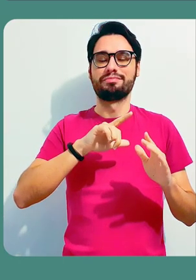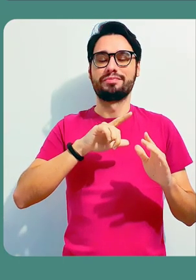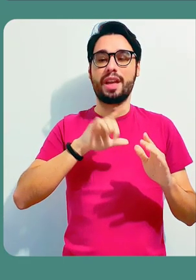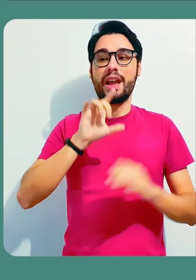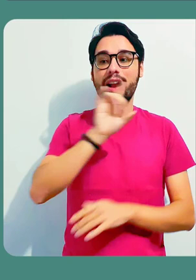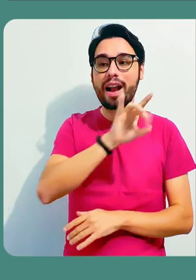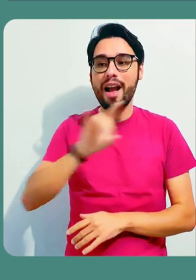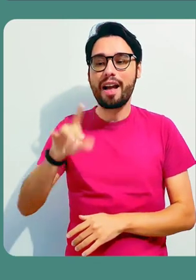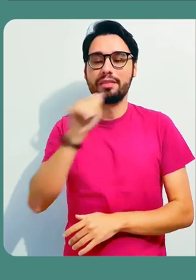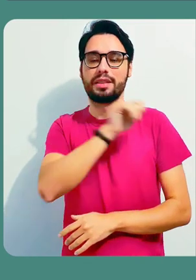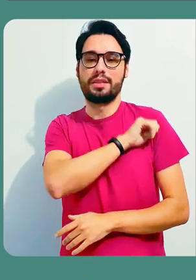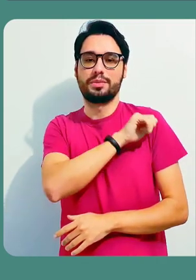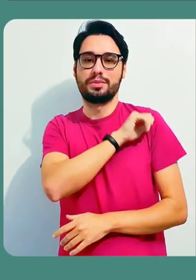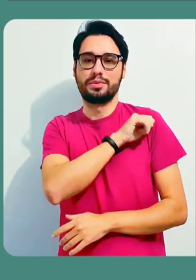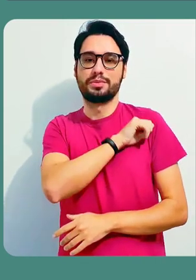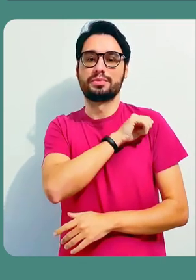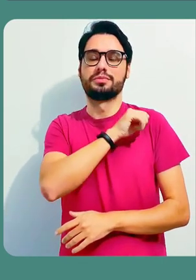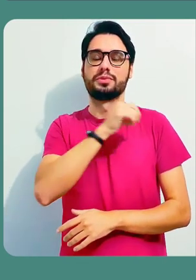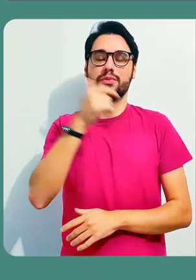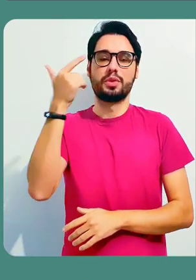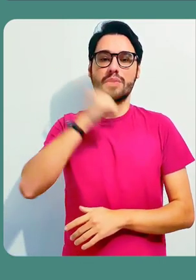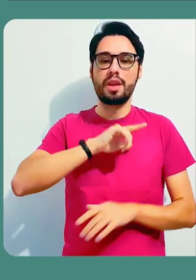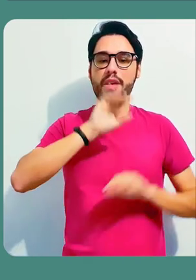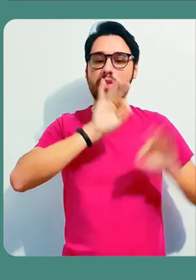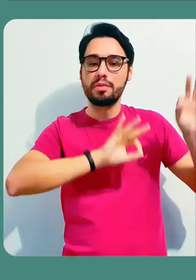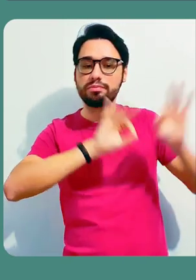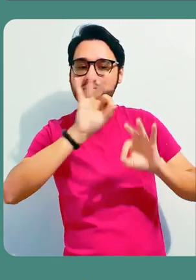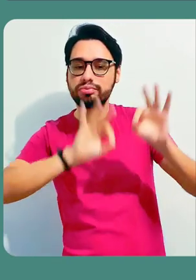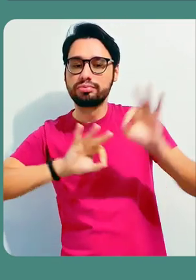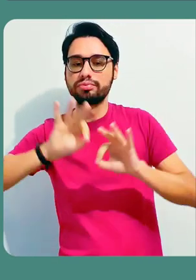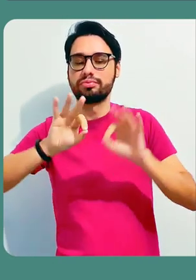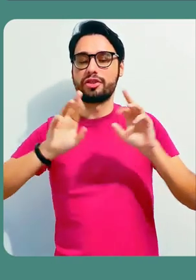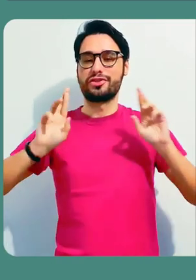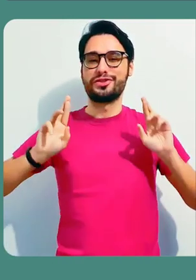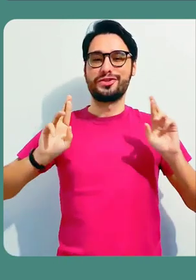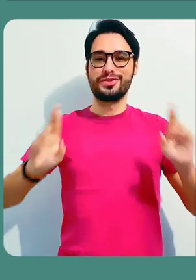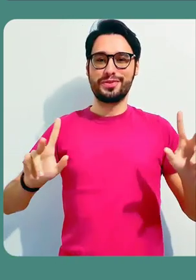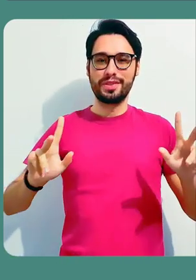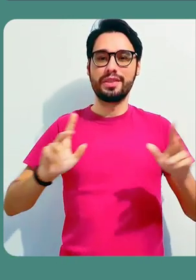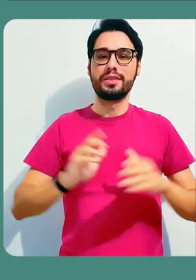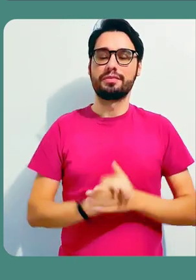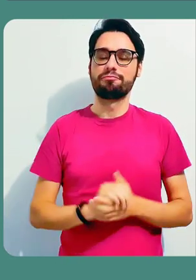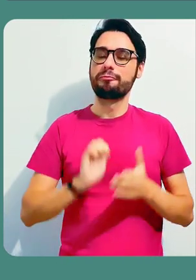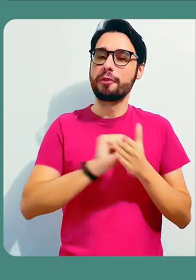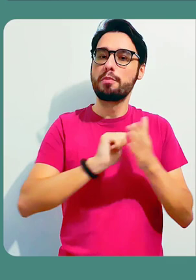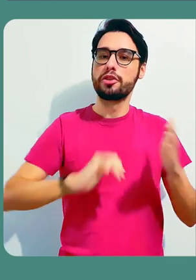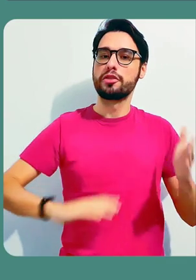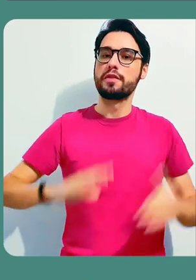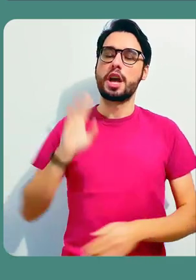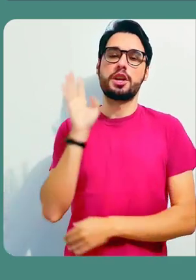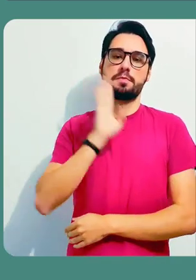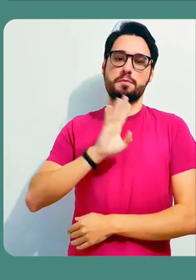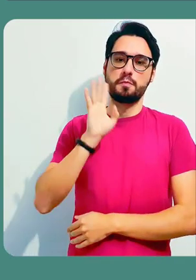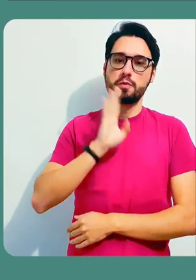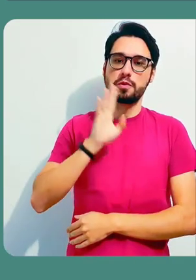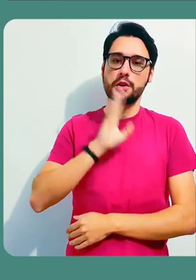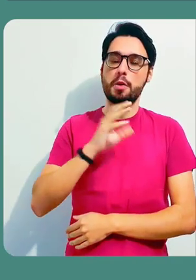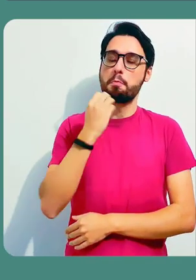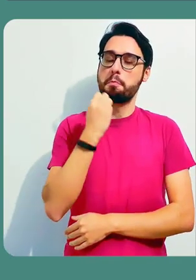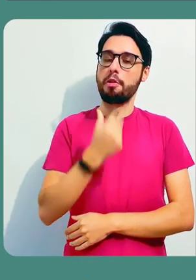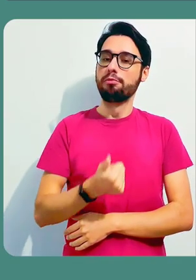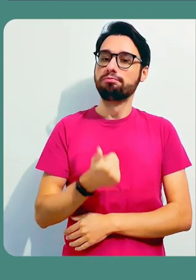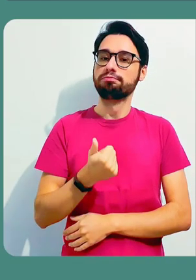estímulo para que todos os outros alunos lessem e visualizassem as produções dos seus colegas. Foi uma